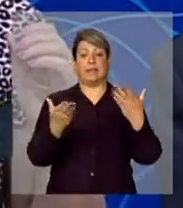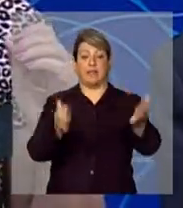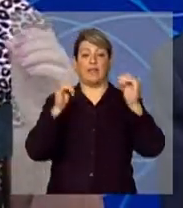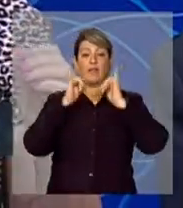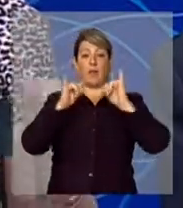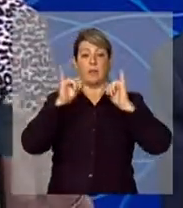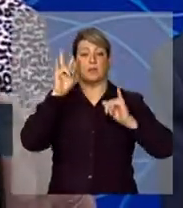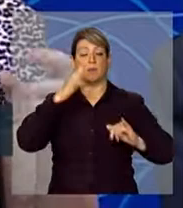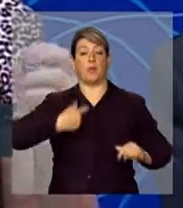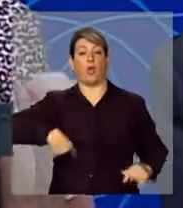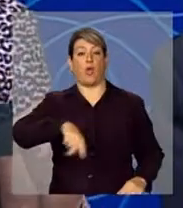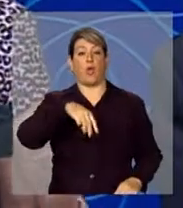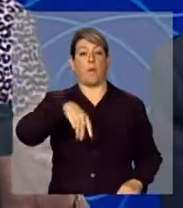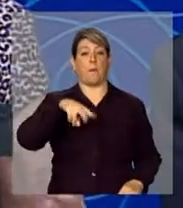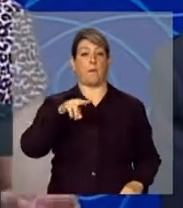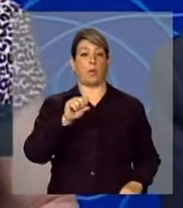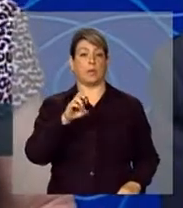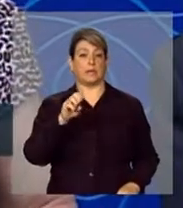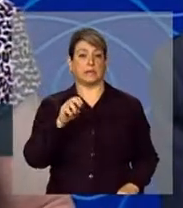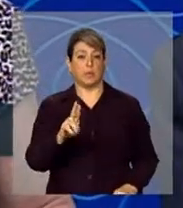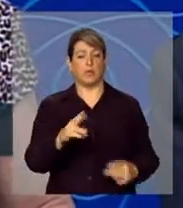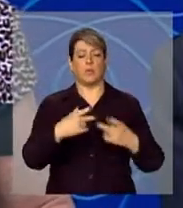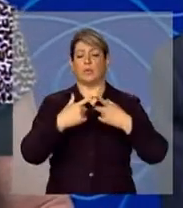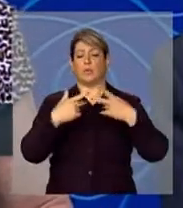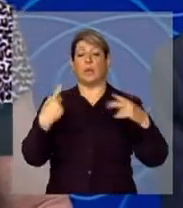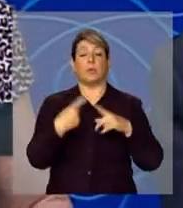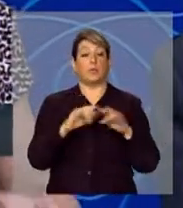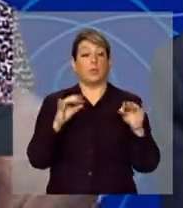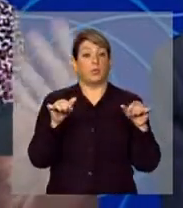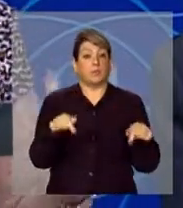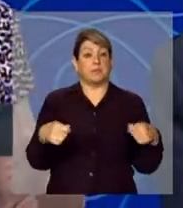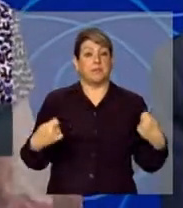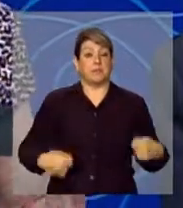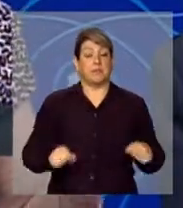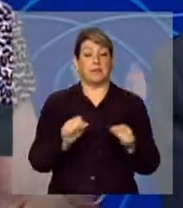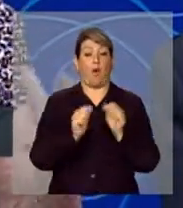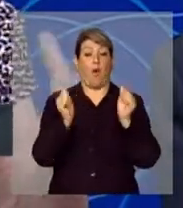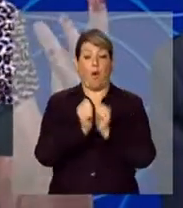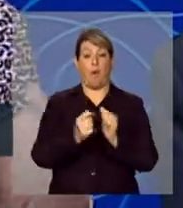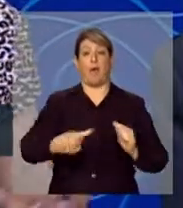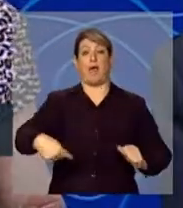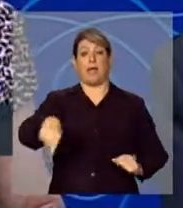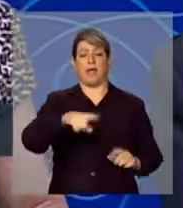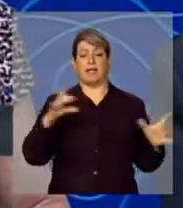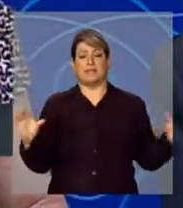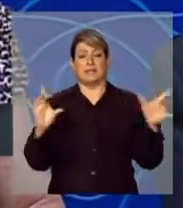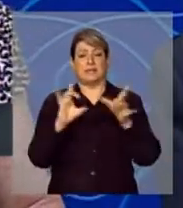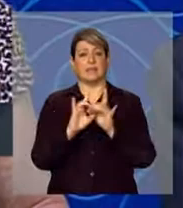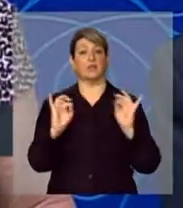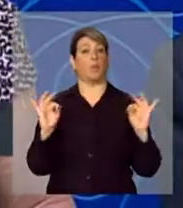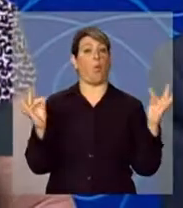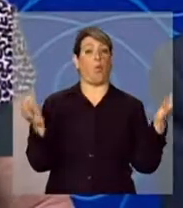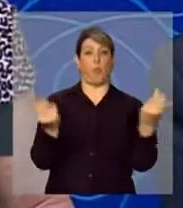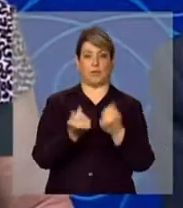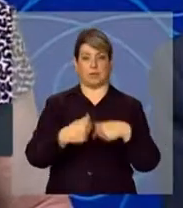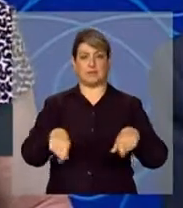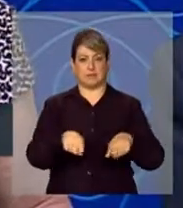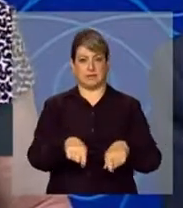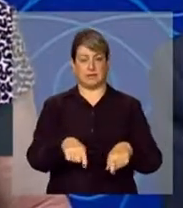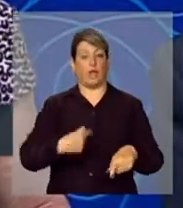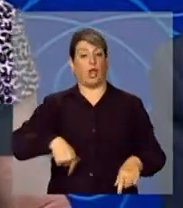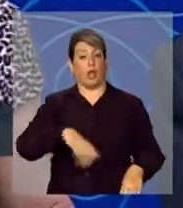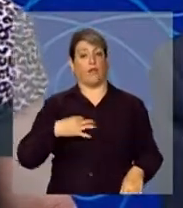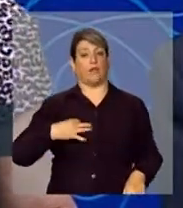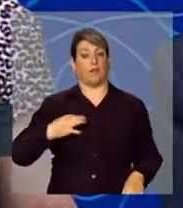sobre os nossos museus, os conteúdos, tudo, porque isso tem que ser feito também com eles, nós temos que integrar todo mundo nisso. E os nossos